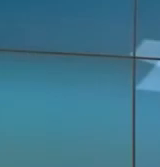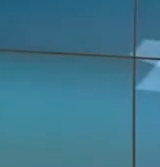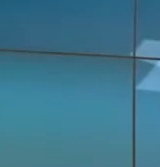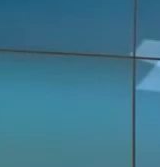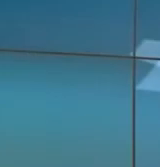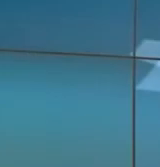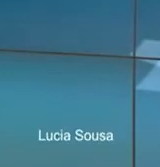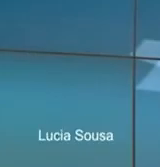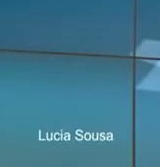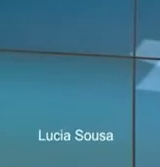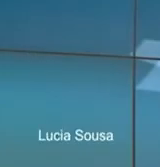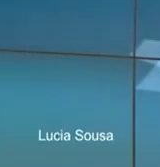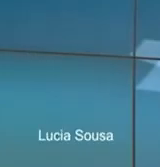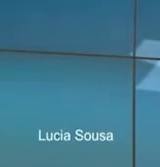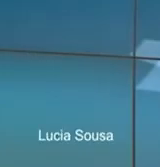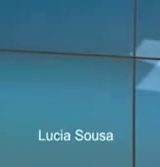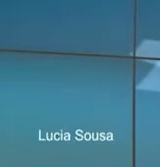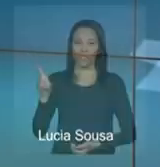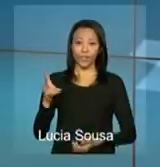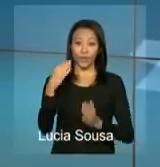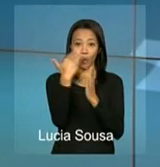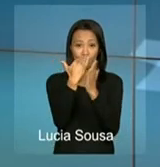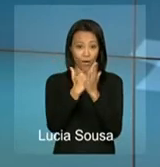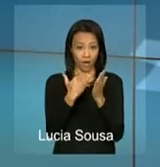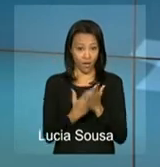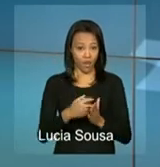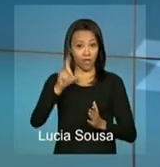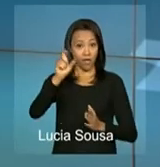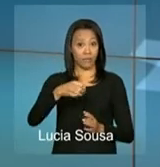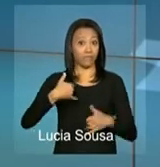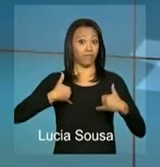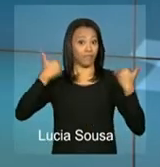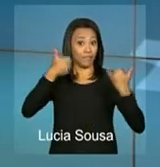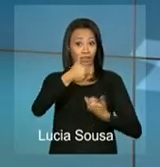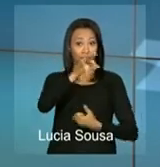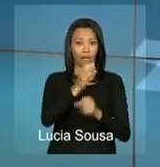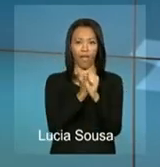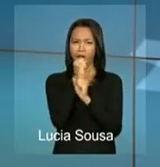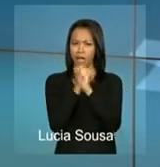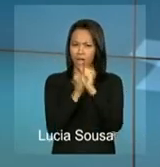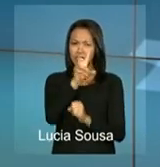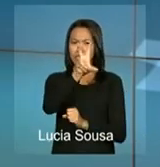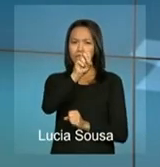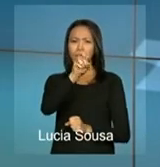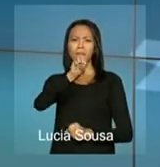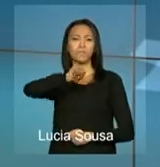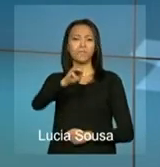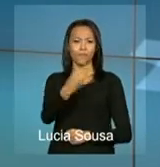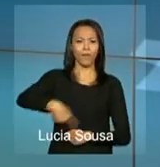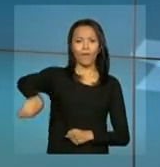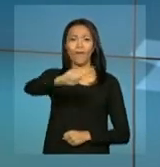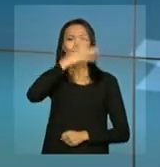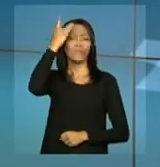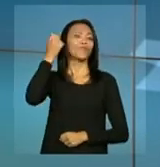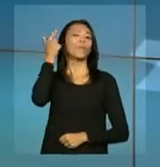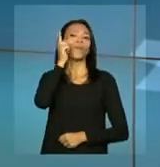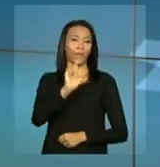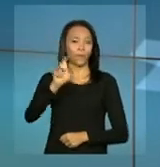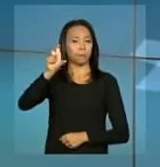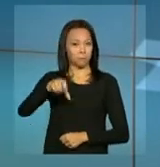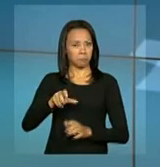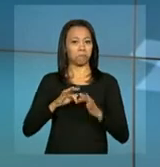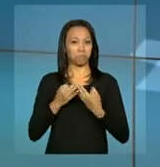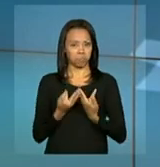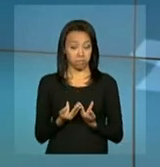Bom dia, o programa Bolsa Família completa 10 anos com cerca de 50 milhões de pessoas beneficiadas.